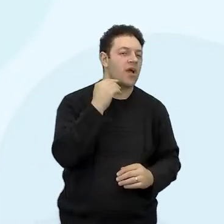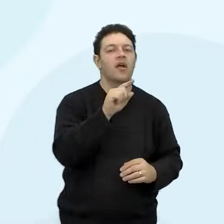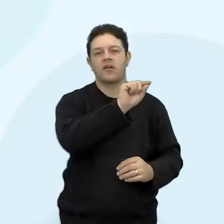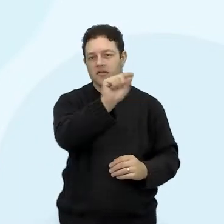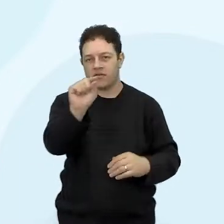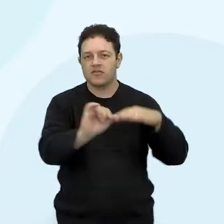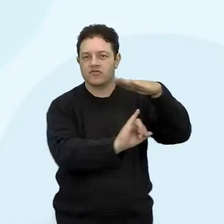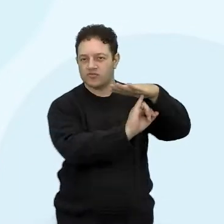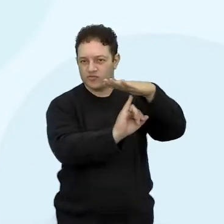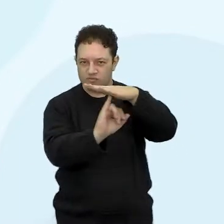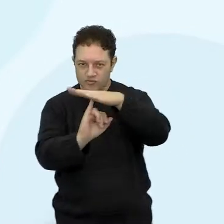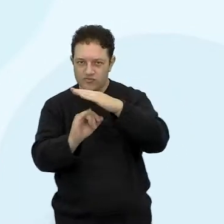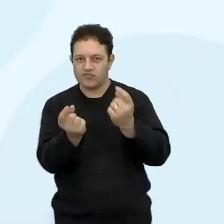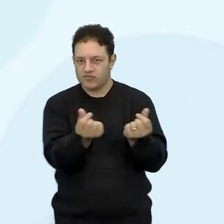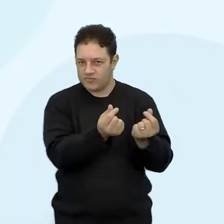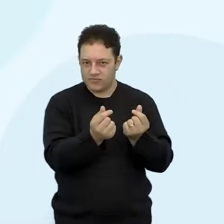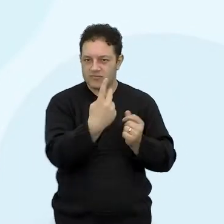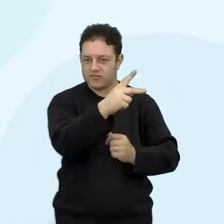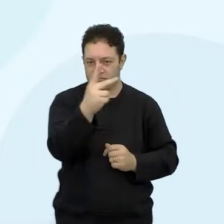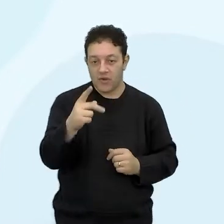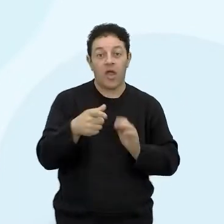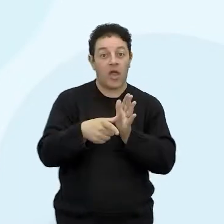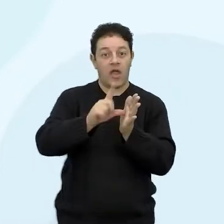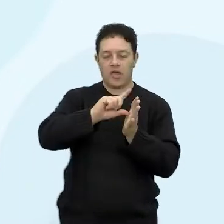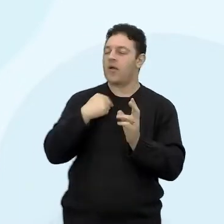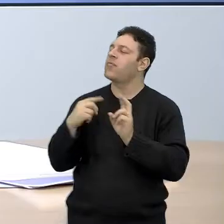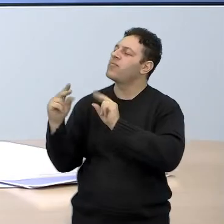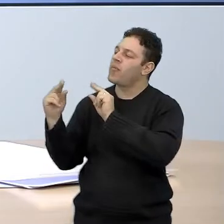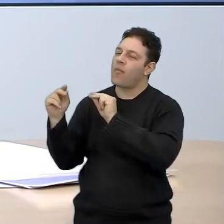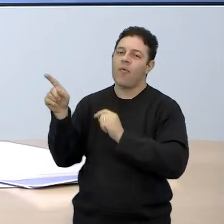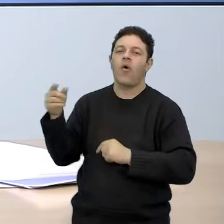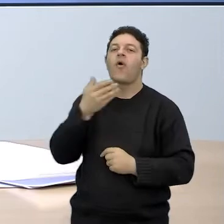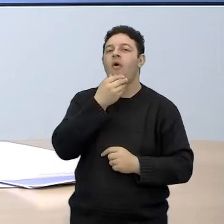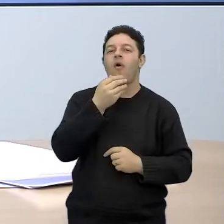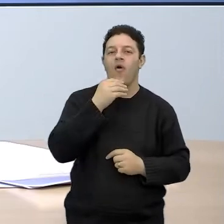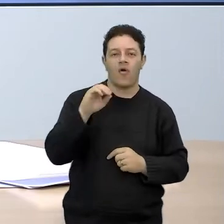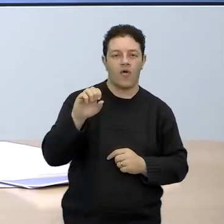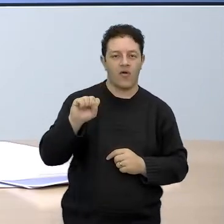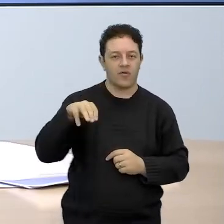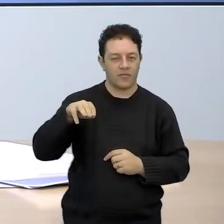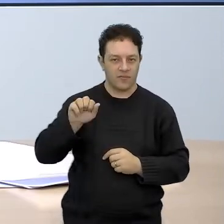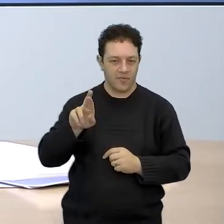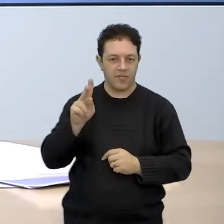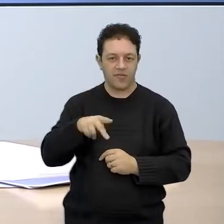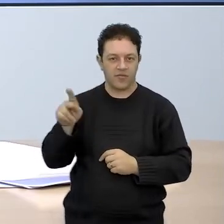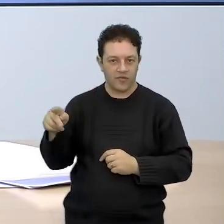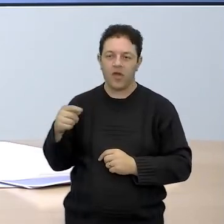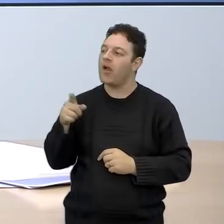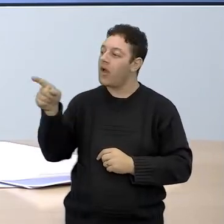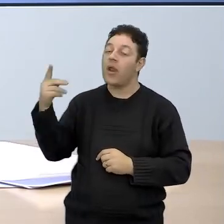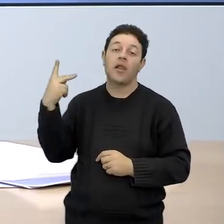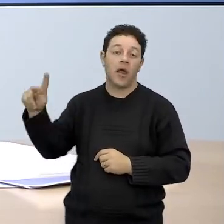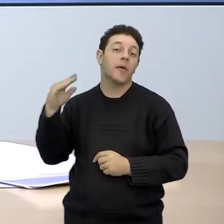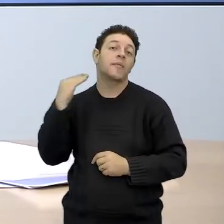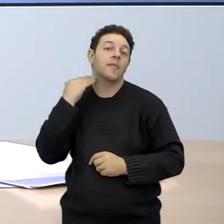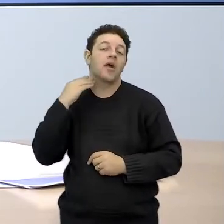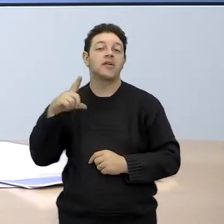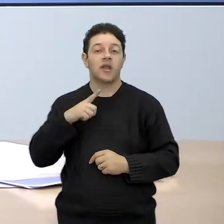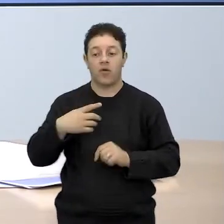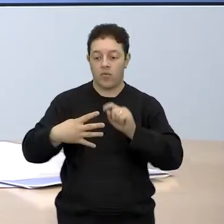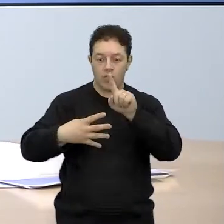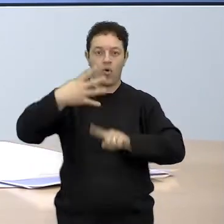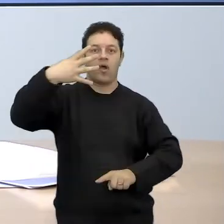quatro, tava conversando agora antes de entrar nessa aula com o professor Osmar, e ele falou que o banco dele ainda tem quatro tipos de investidor.